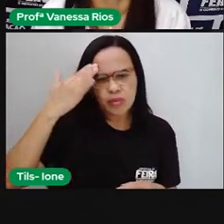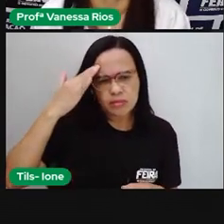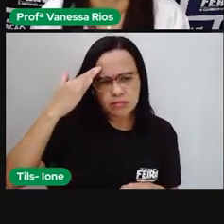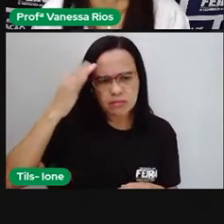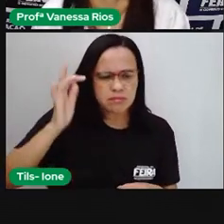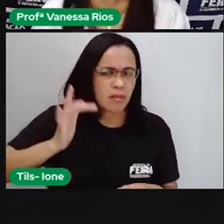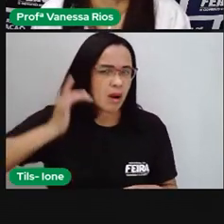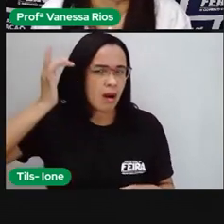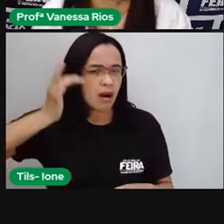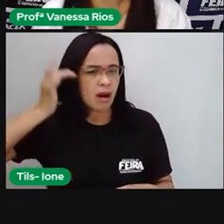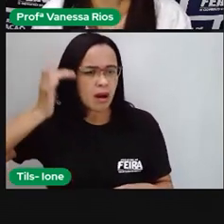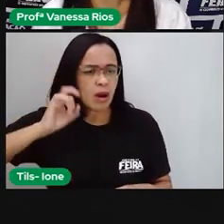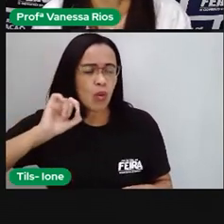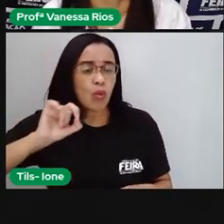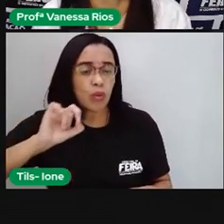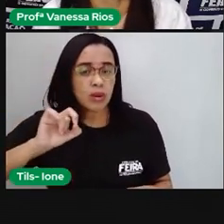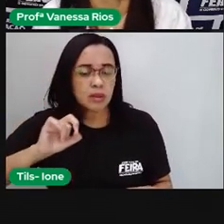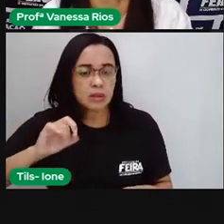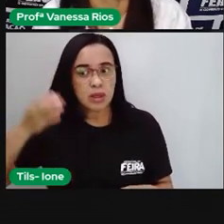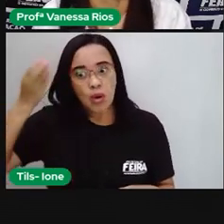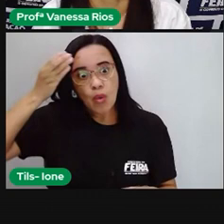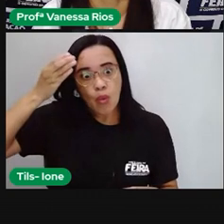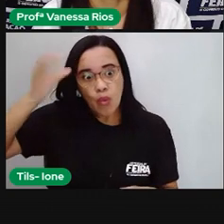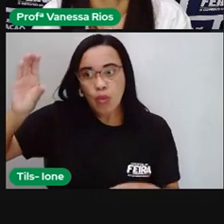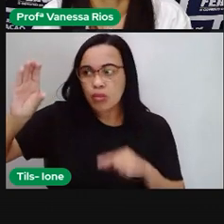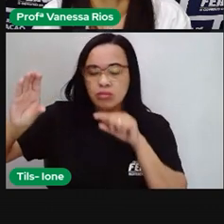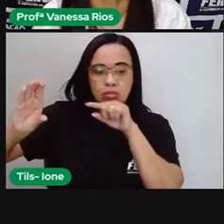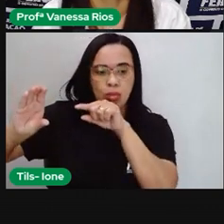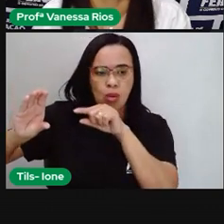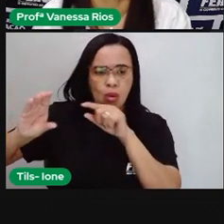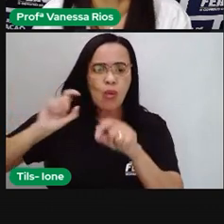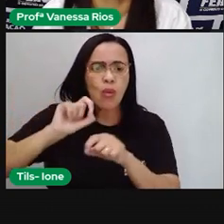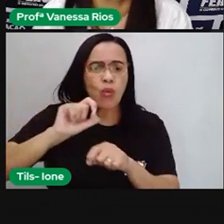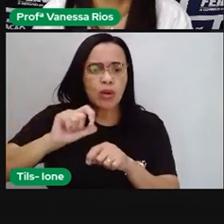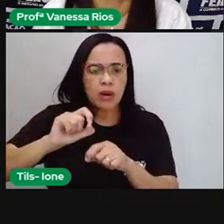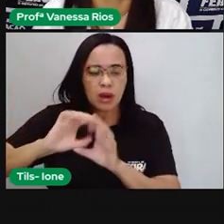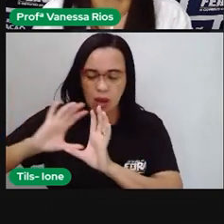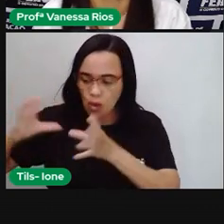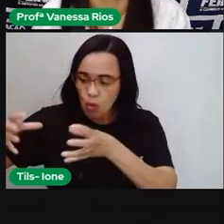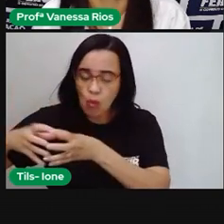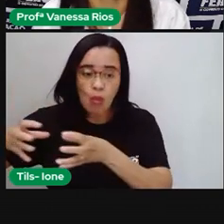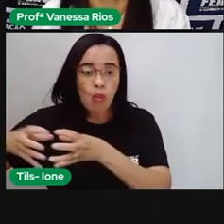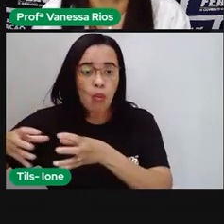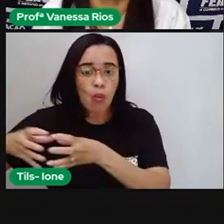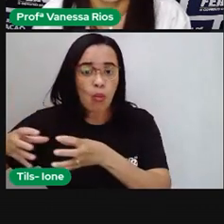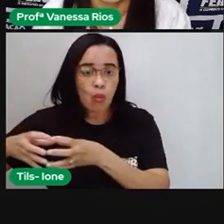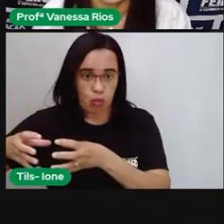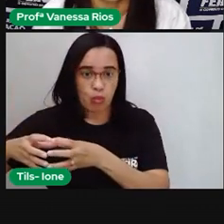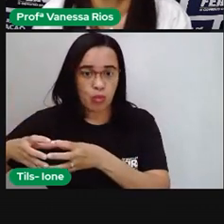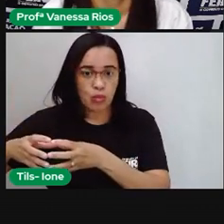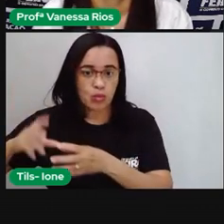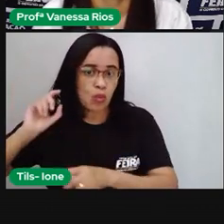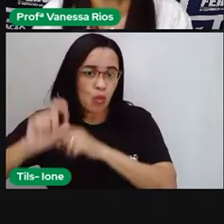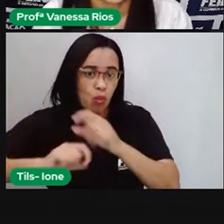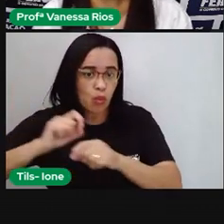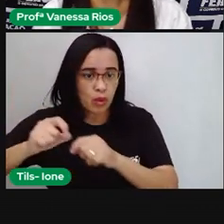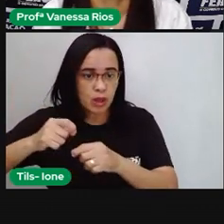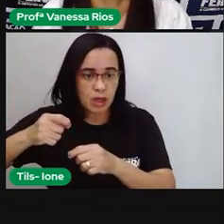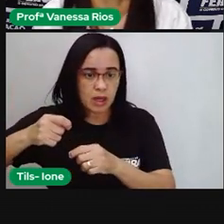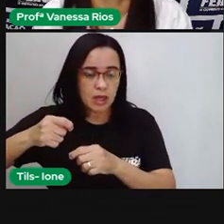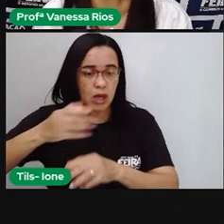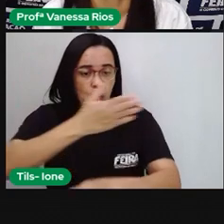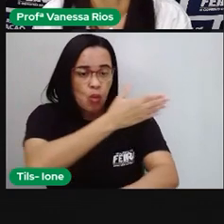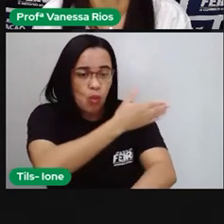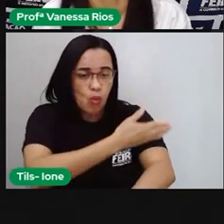Por cultura. A cultura, ela compreende o conjunto de costumes e tradições de um povo, os quais